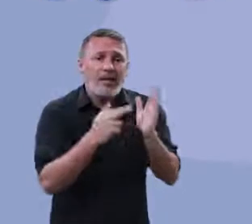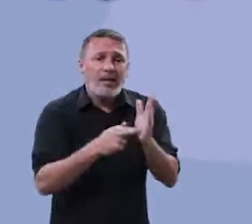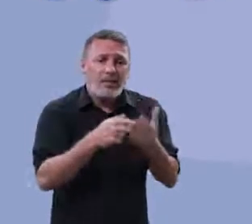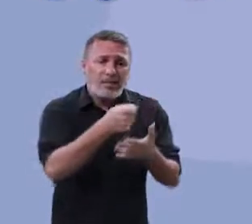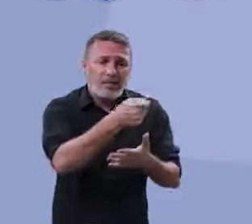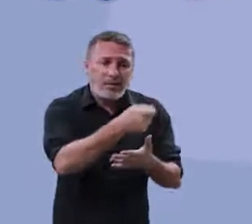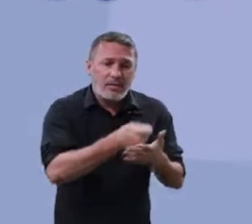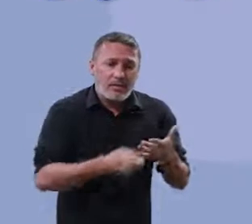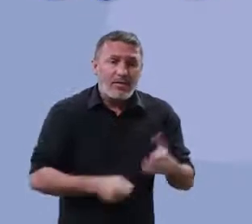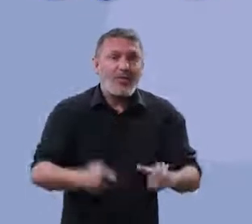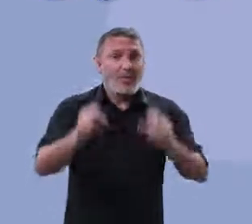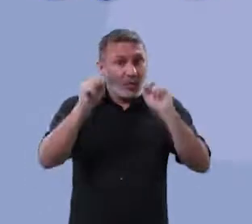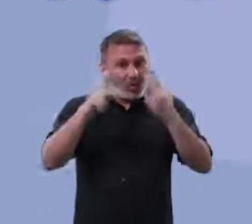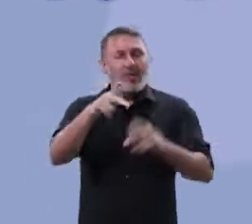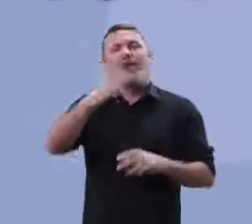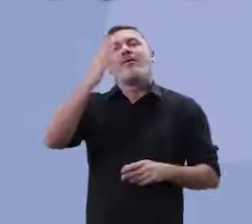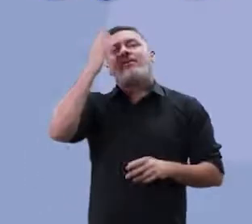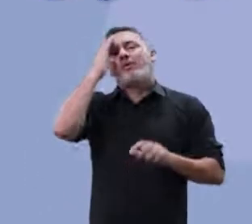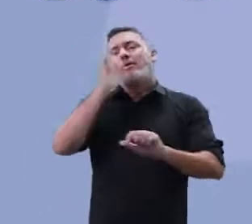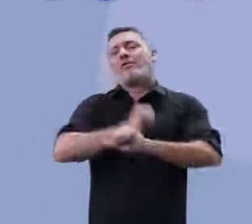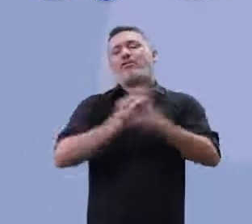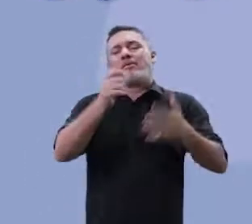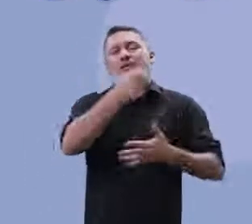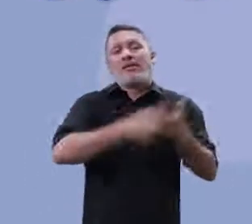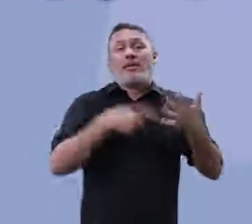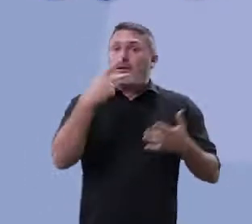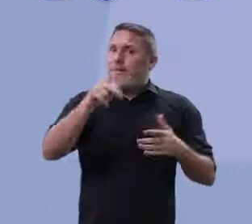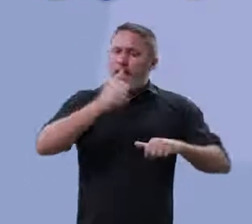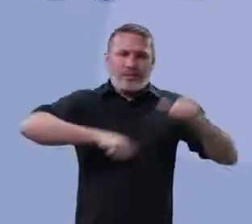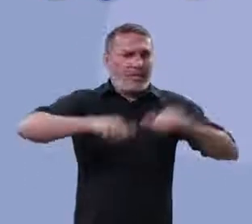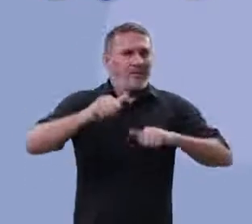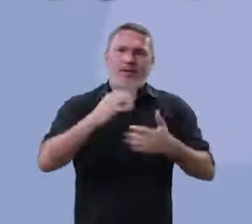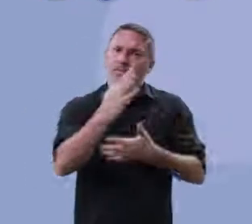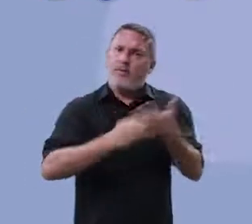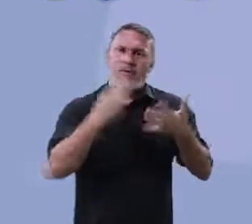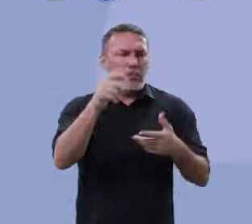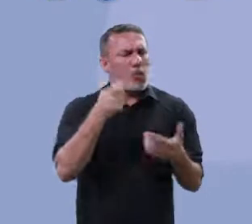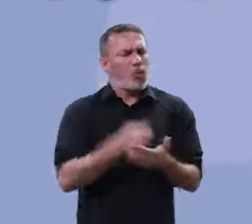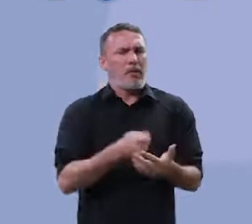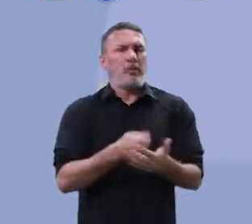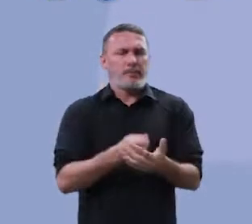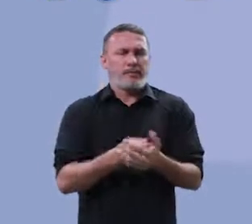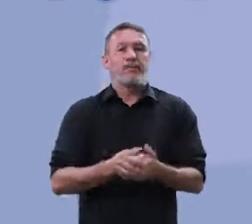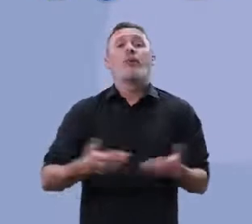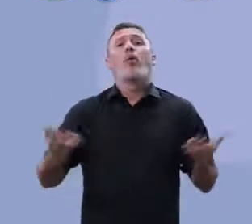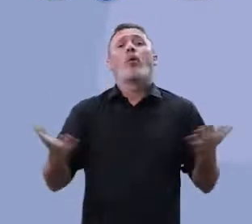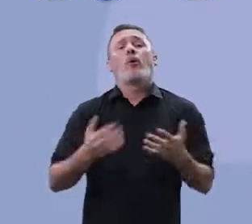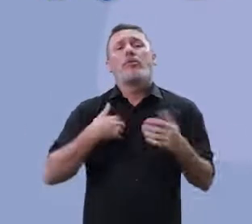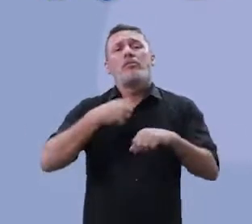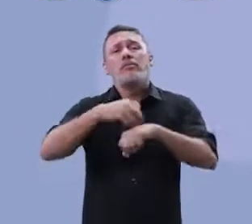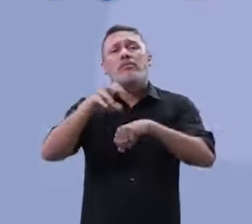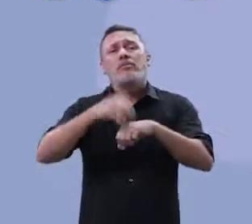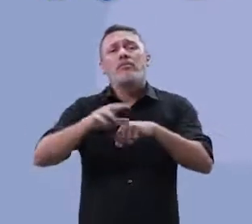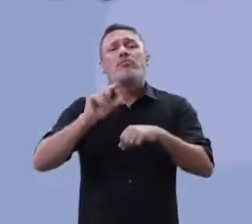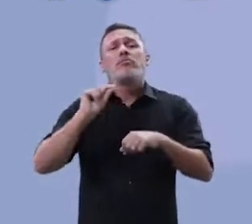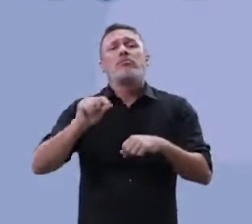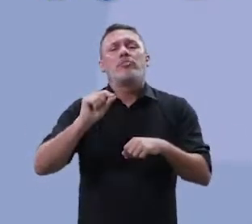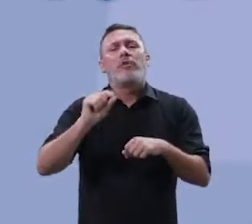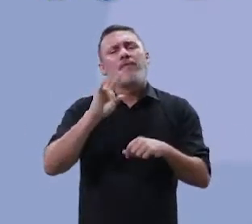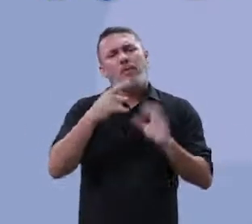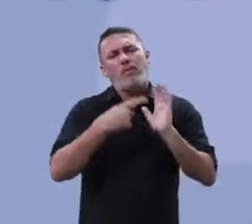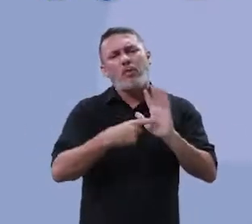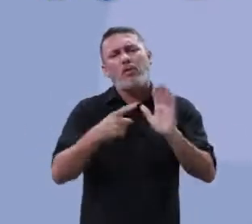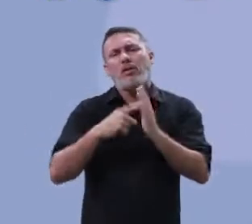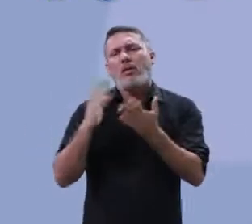vai começar a entender mais a redação. Você precisa analisar os seus textos dessa forma. Por que nós vamos trabalhar hoje? Nós vamos